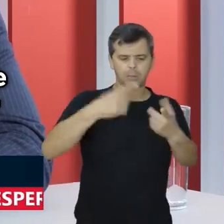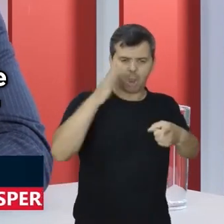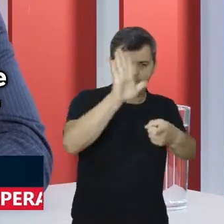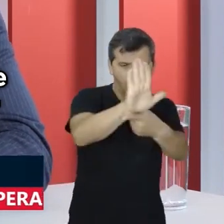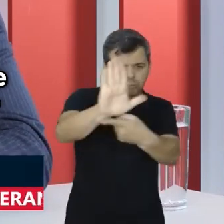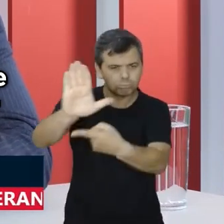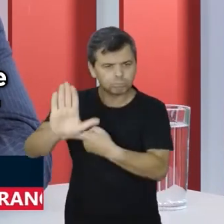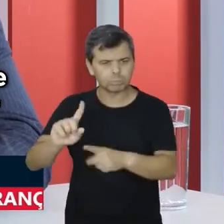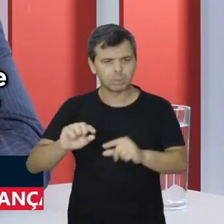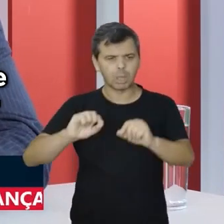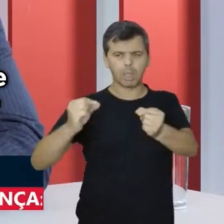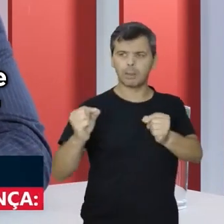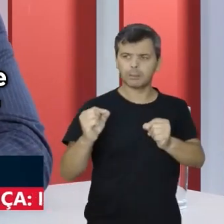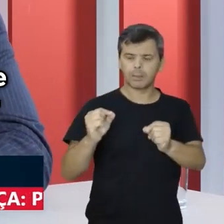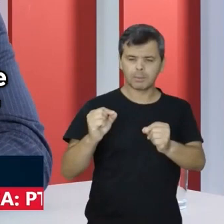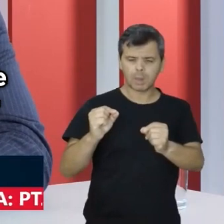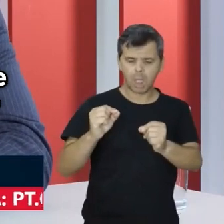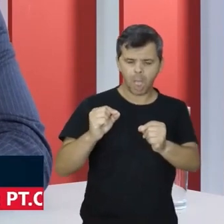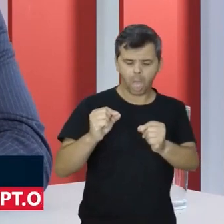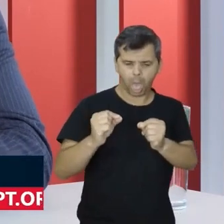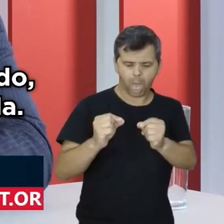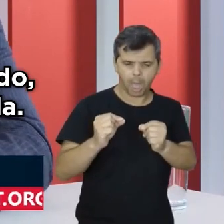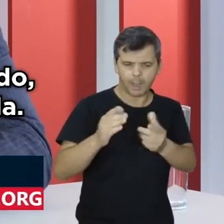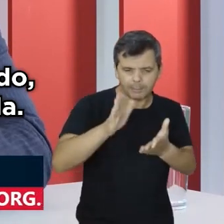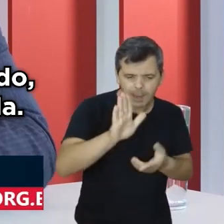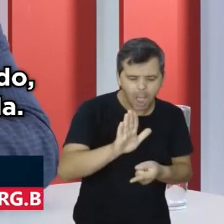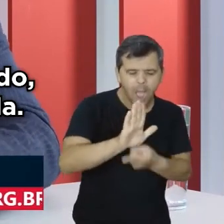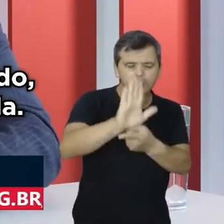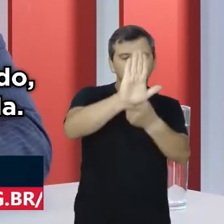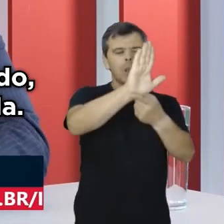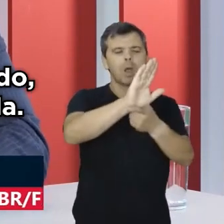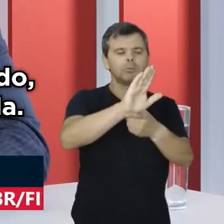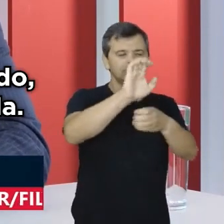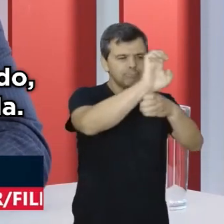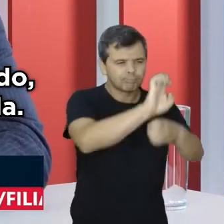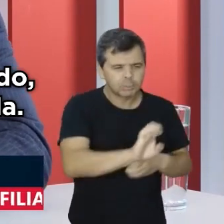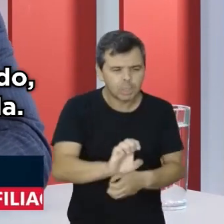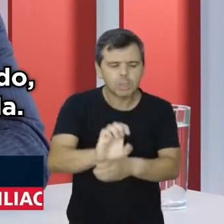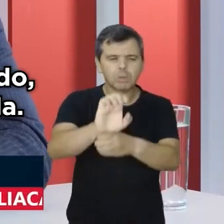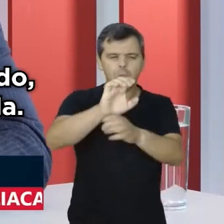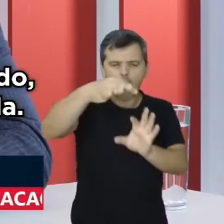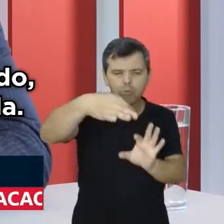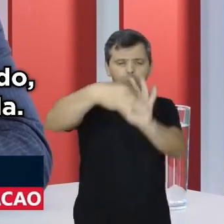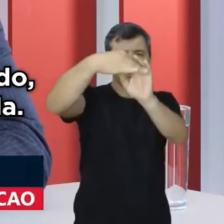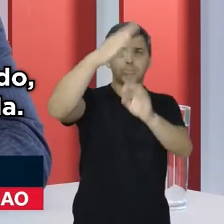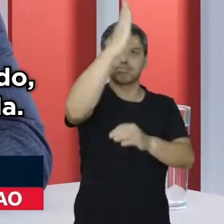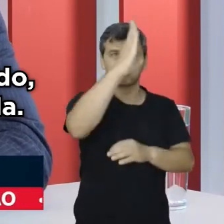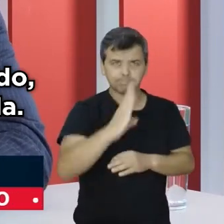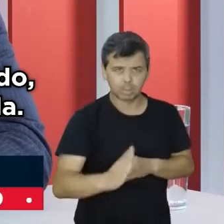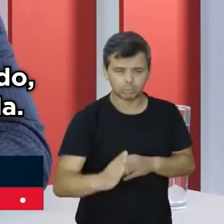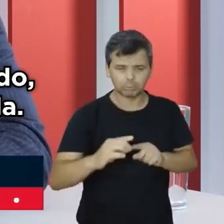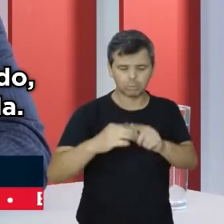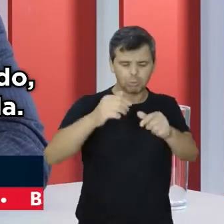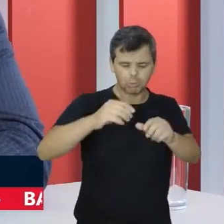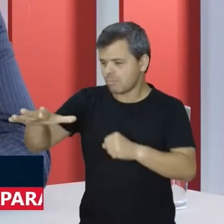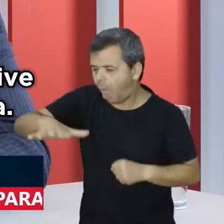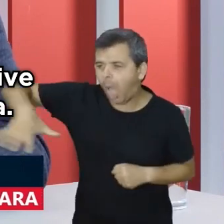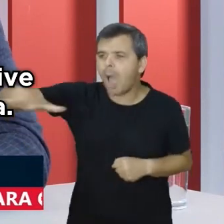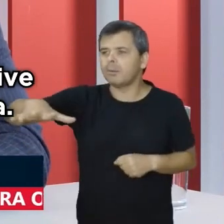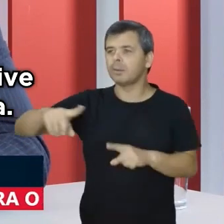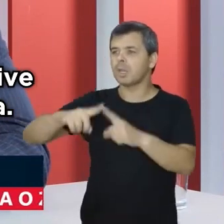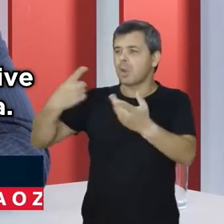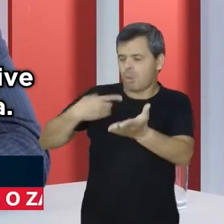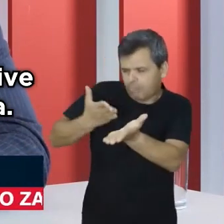ajudar a equipar melhor nos estados, no país como um todo e também gerar emprego e renda.